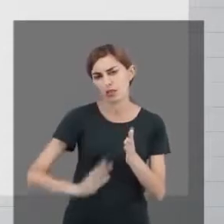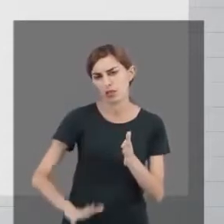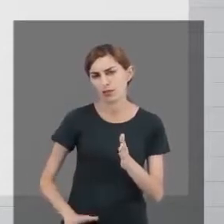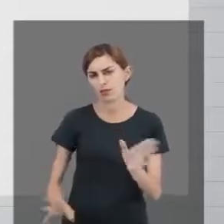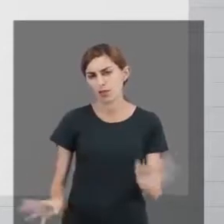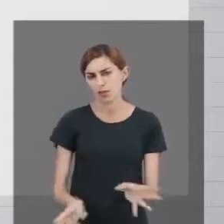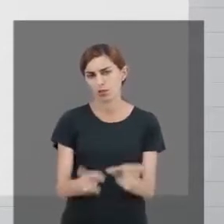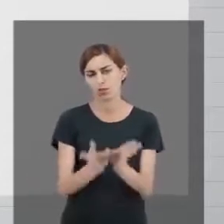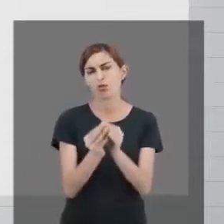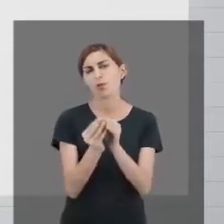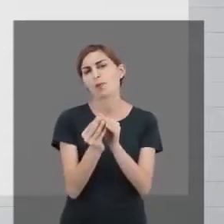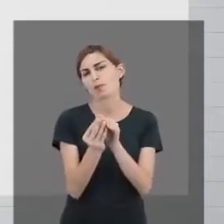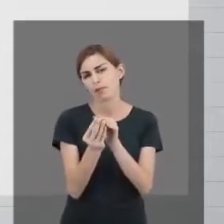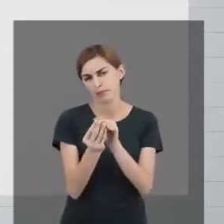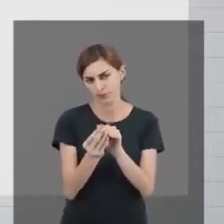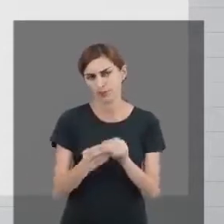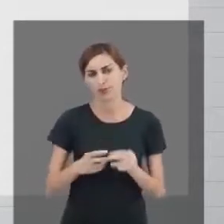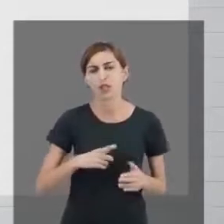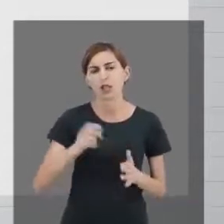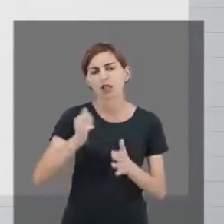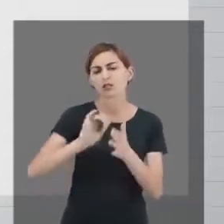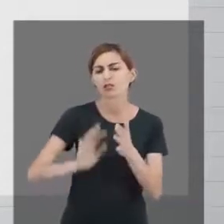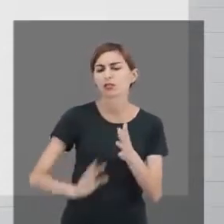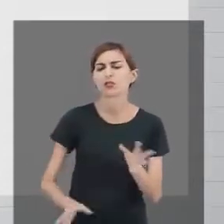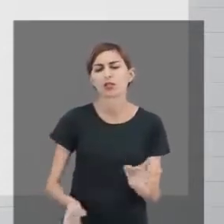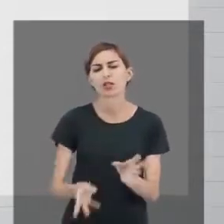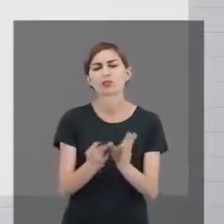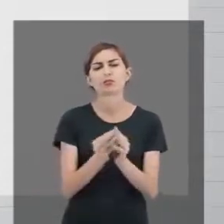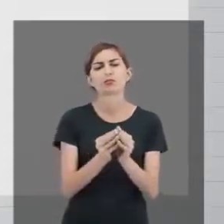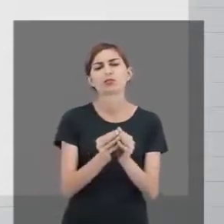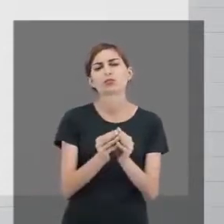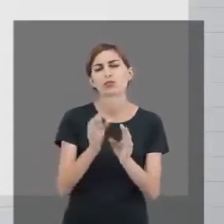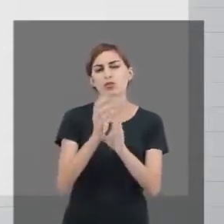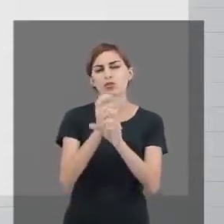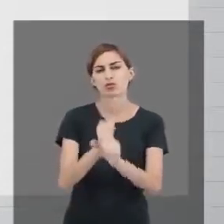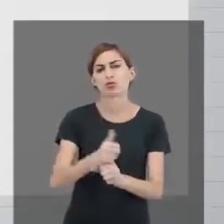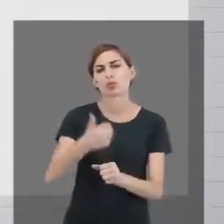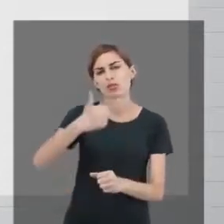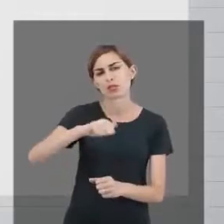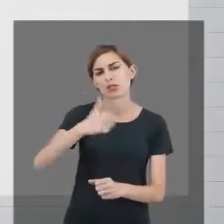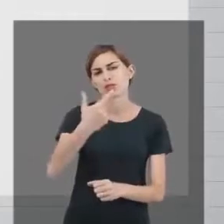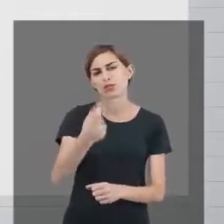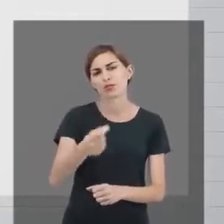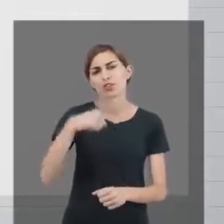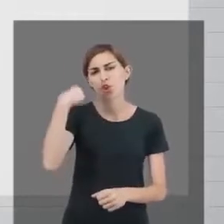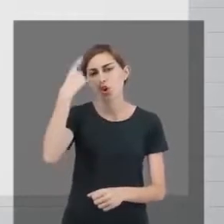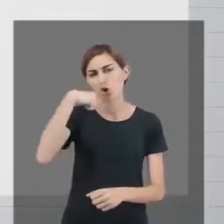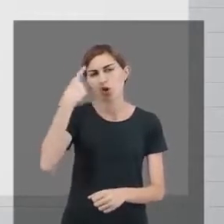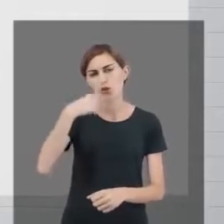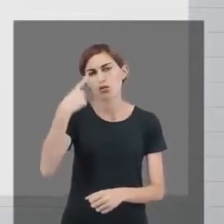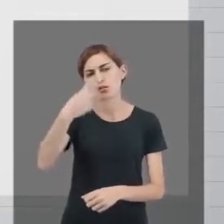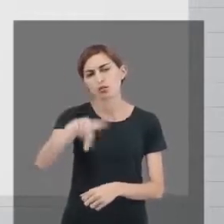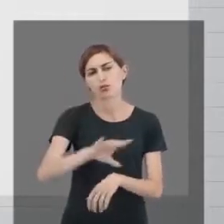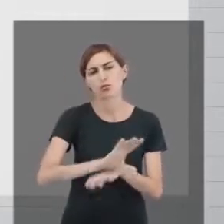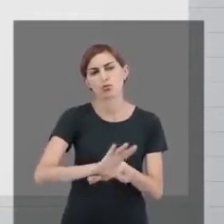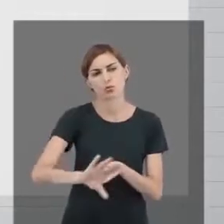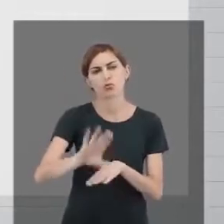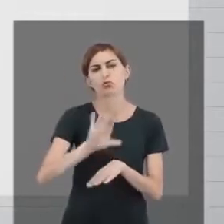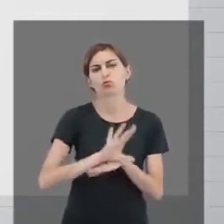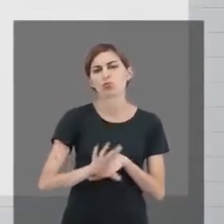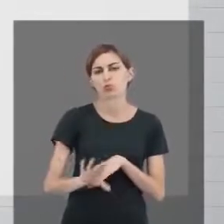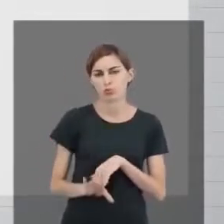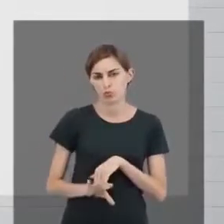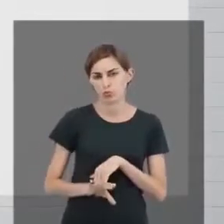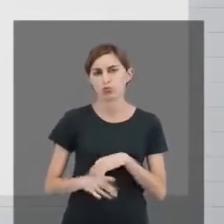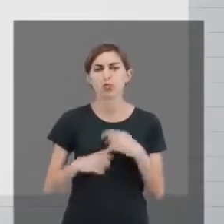complementares. Essas atividades complementares são 120 horas do seu curso, que